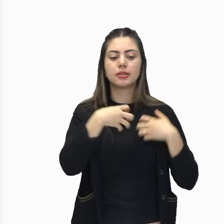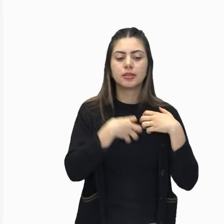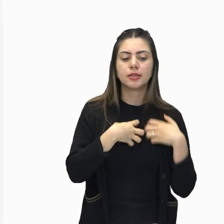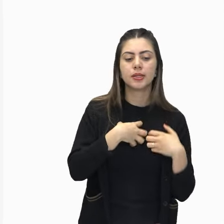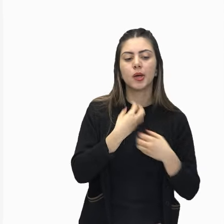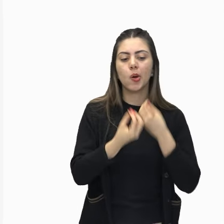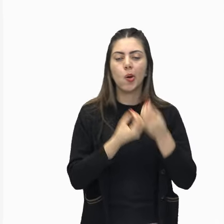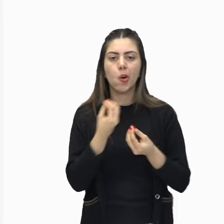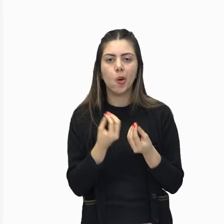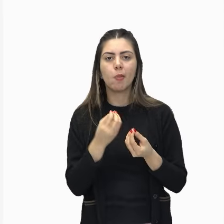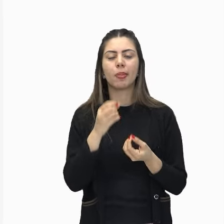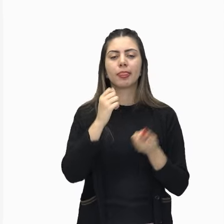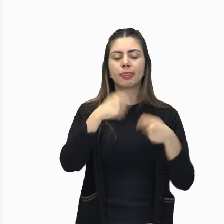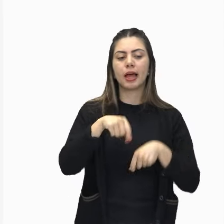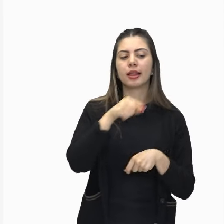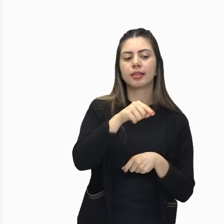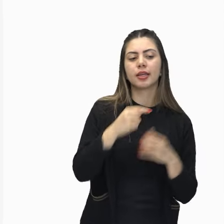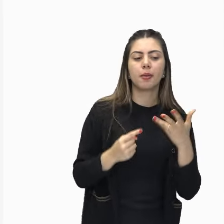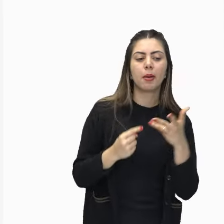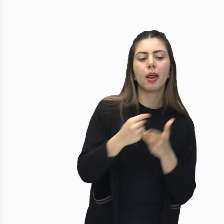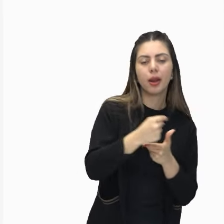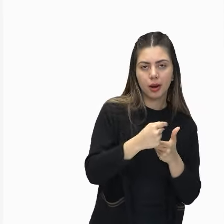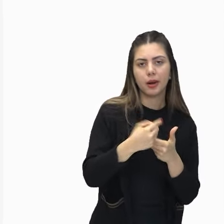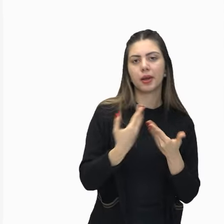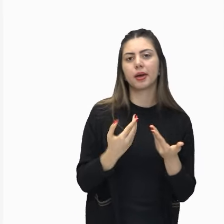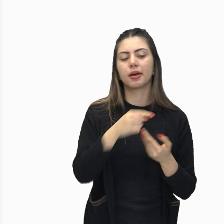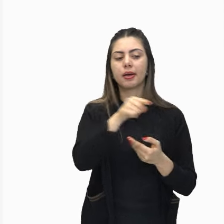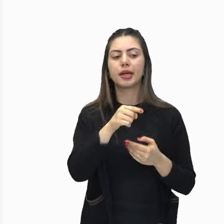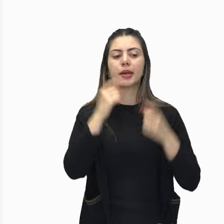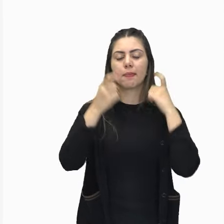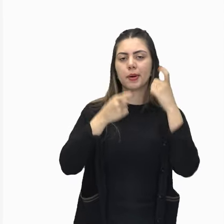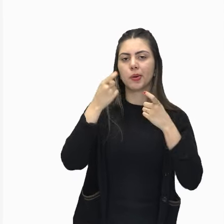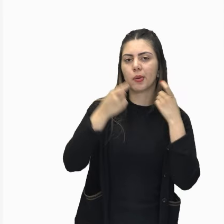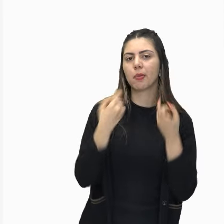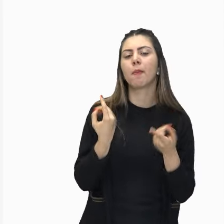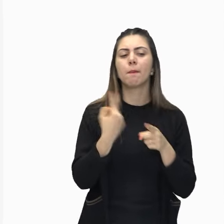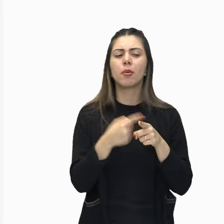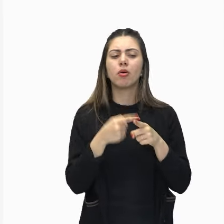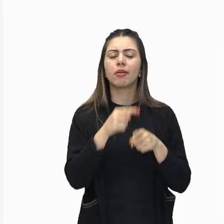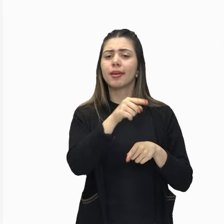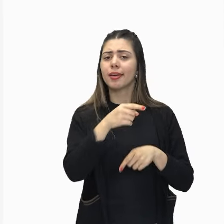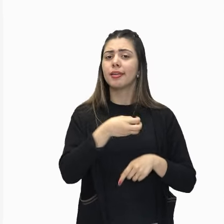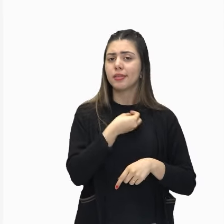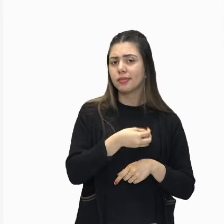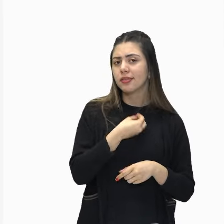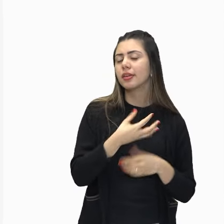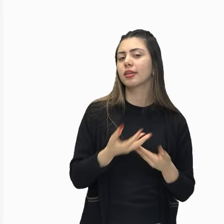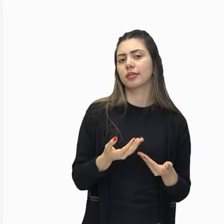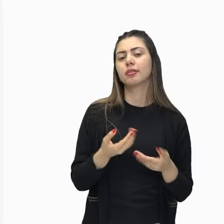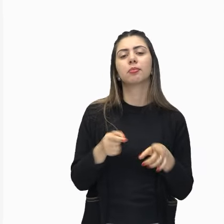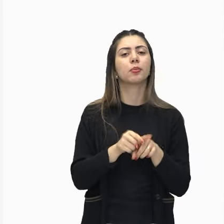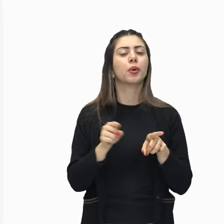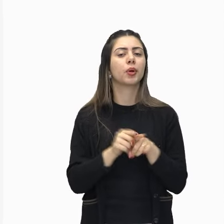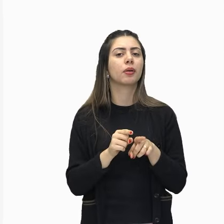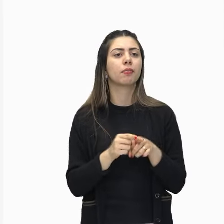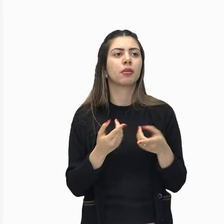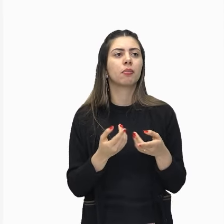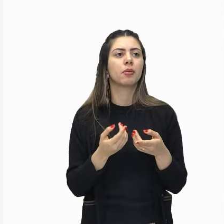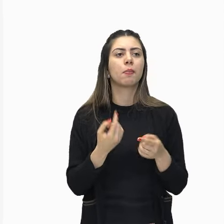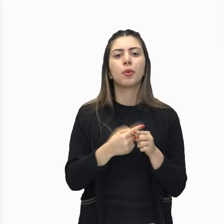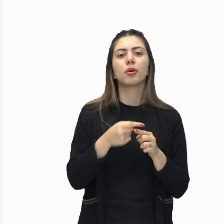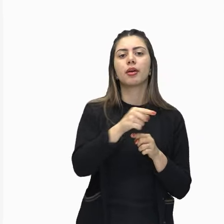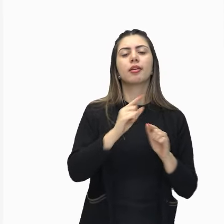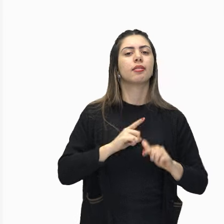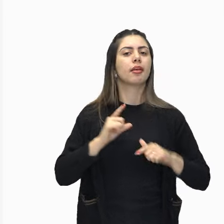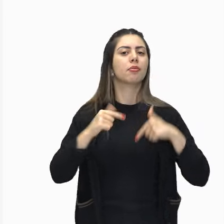questões existenciais que ele tem, nas preocupações, o porquê dele existir, porquê ele realizar determinadas